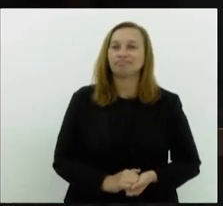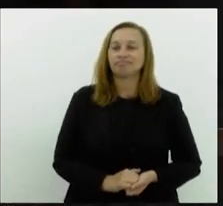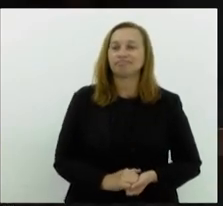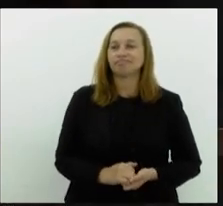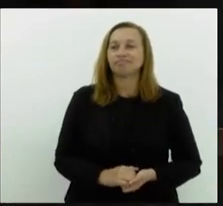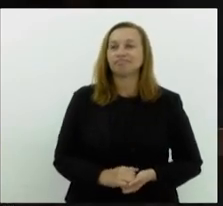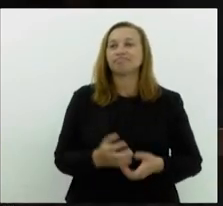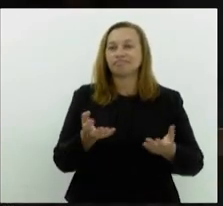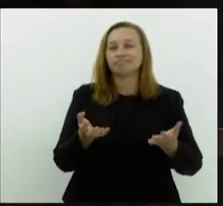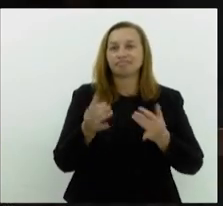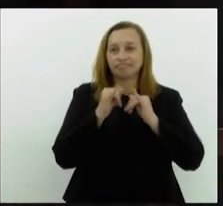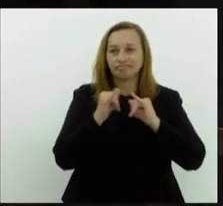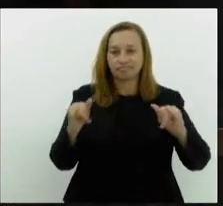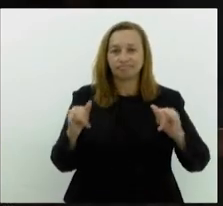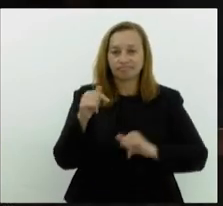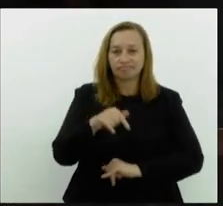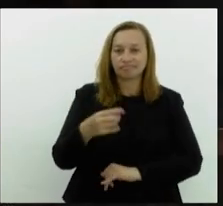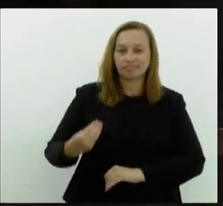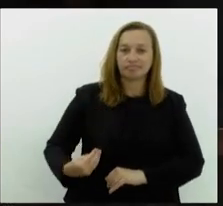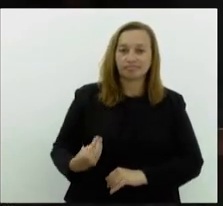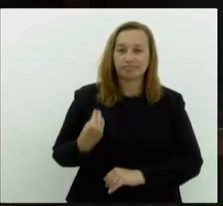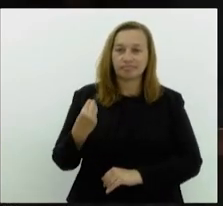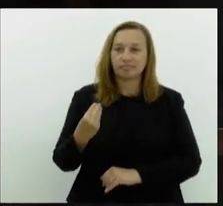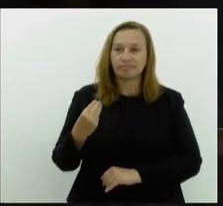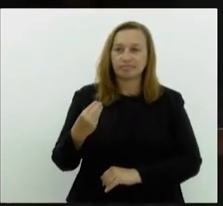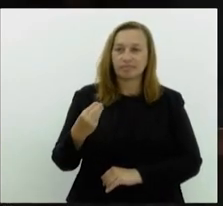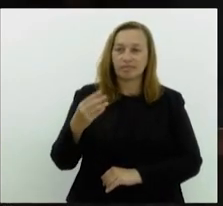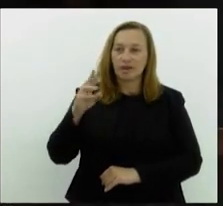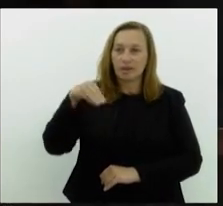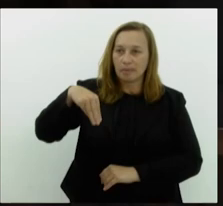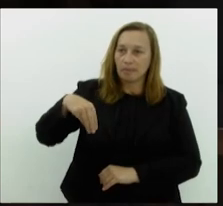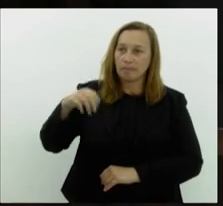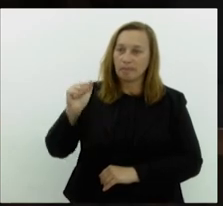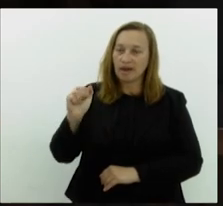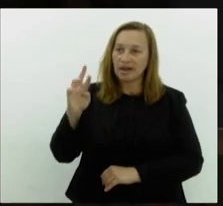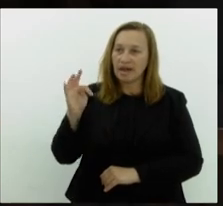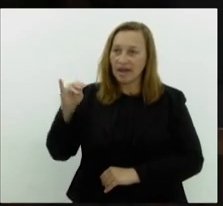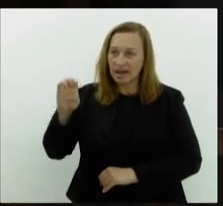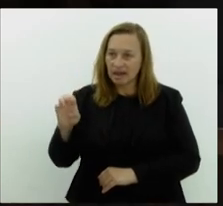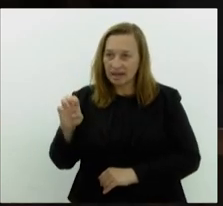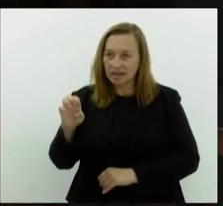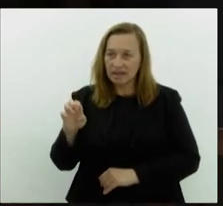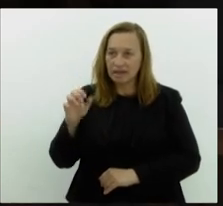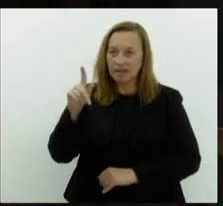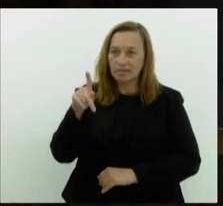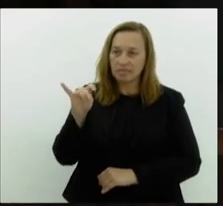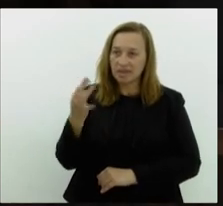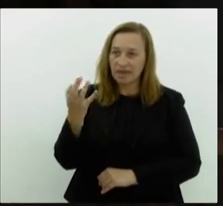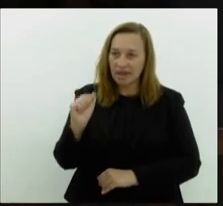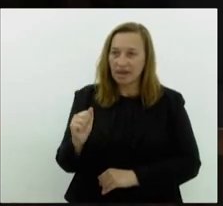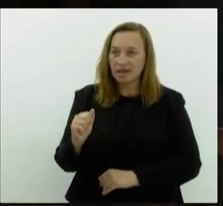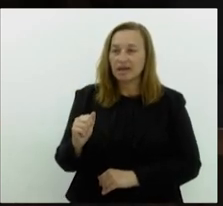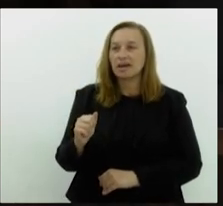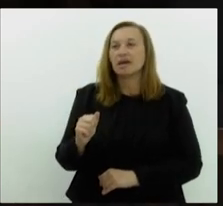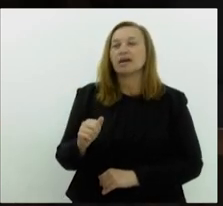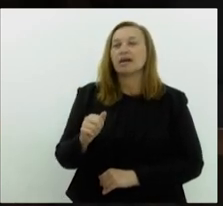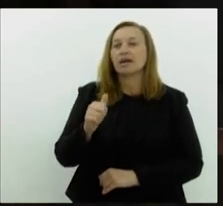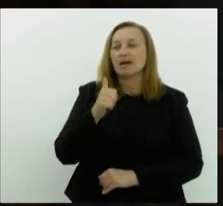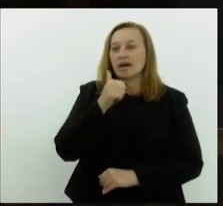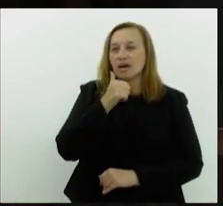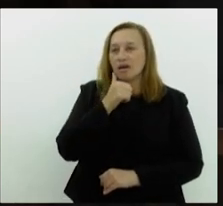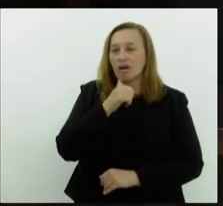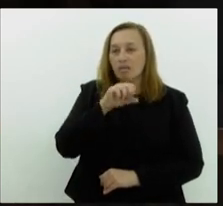Quero também anunciar aqui a presença da Marielle Pinheira de Carvalho, mãe do deputado estadual, professor Josimar.